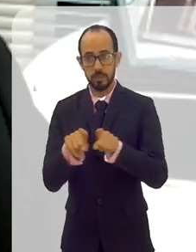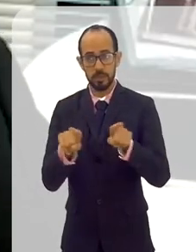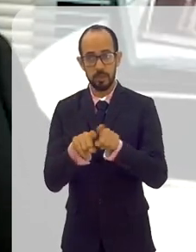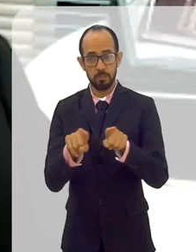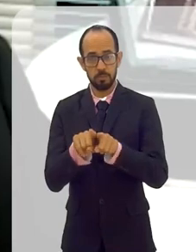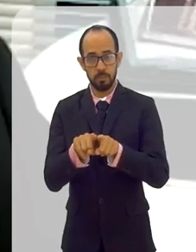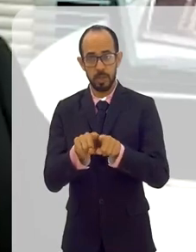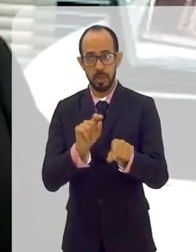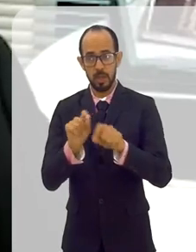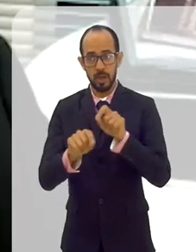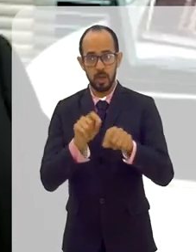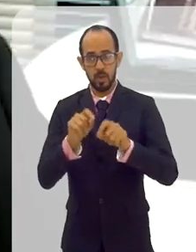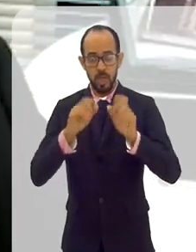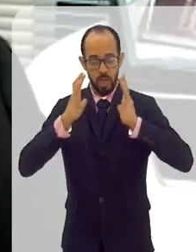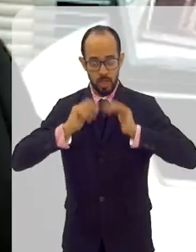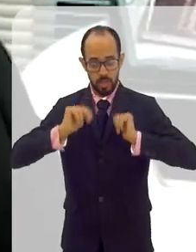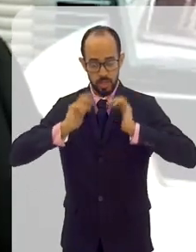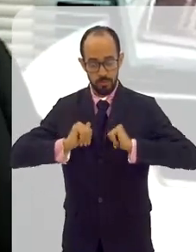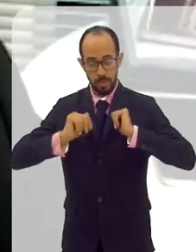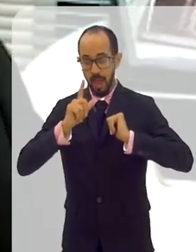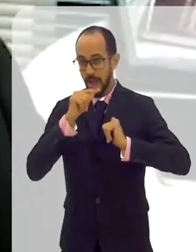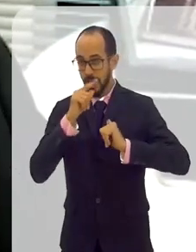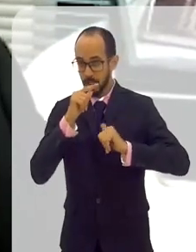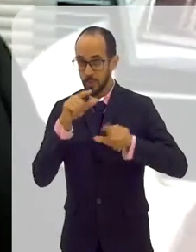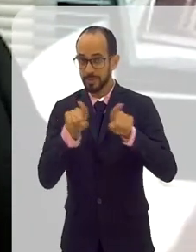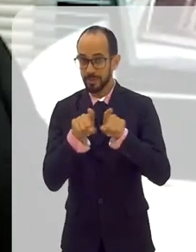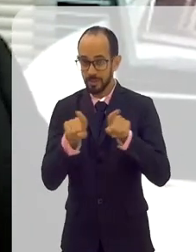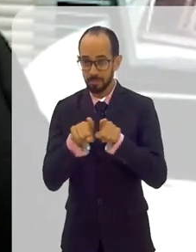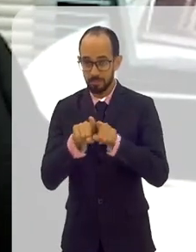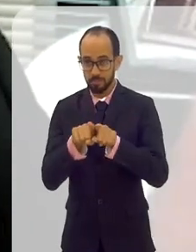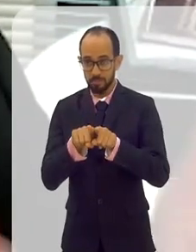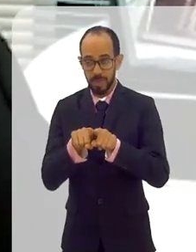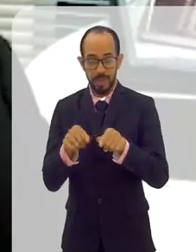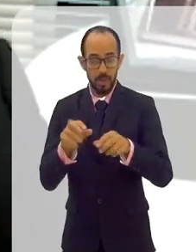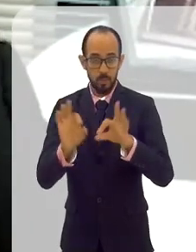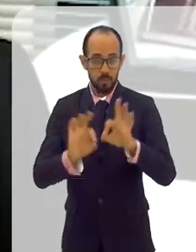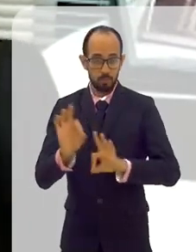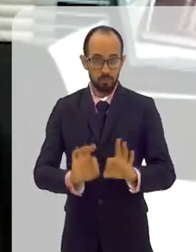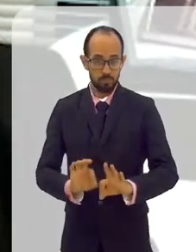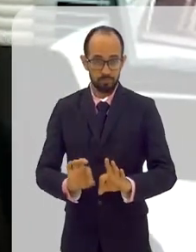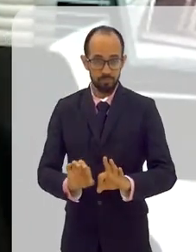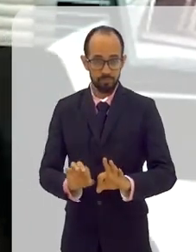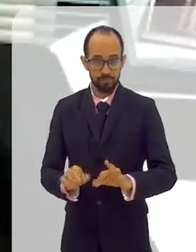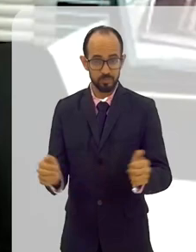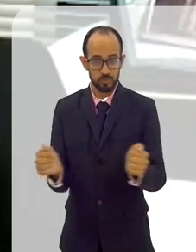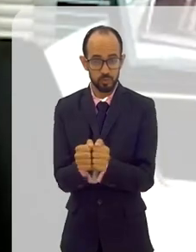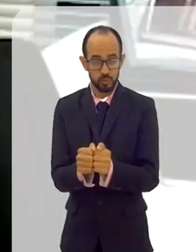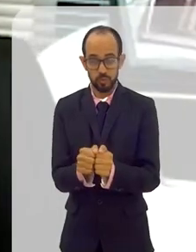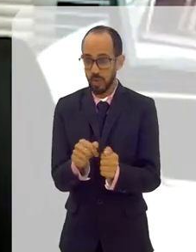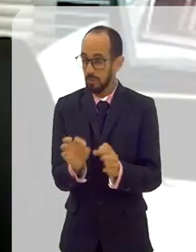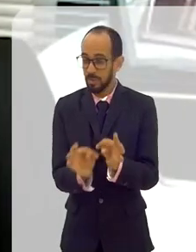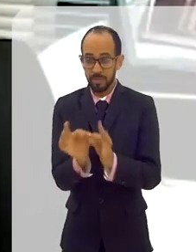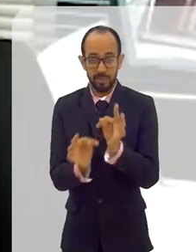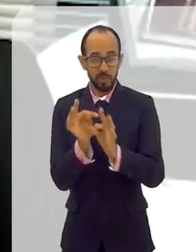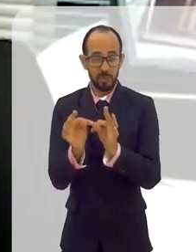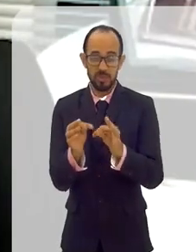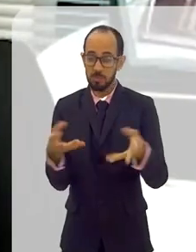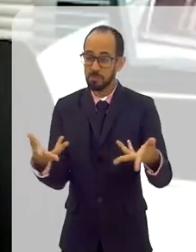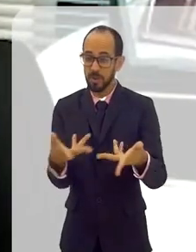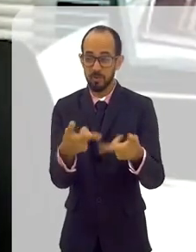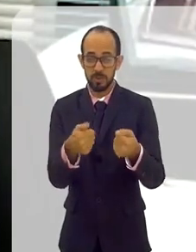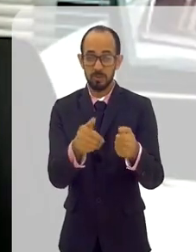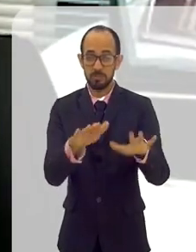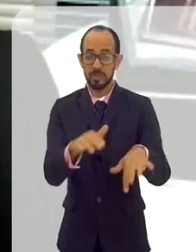à destilação da água, à destalinização da água num processo que é feito em paralelo. É uma das tecnologias mais